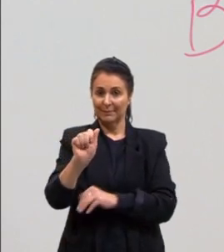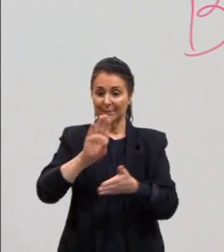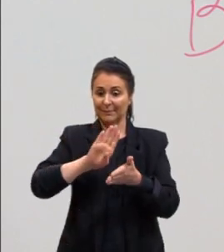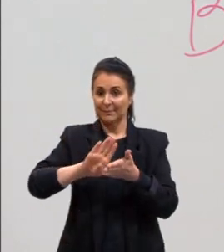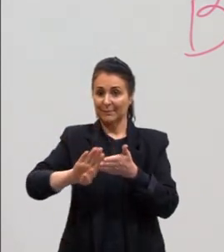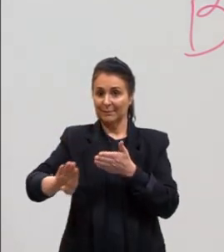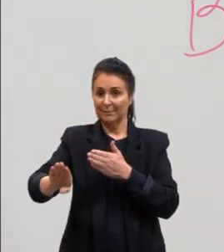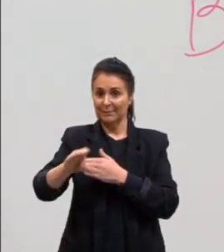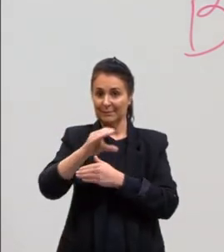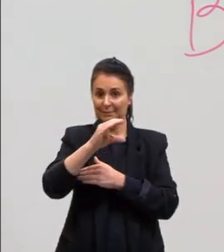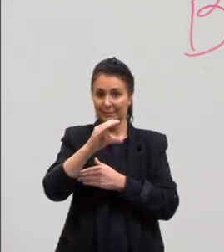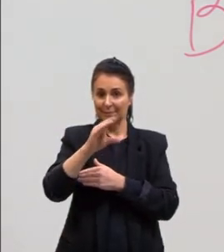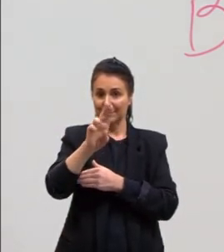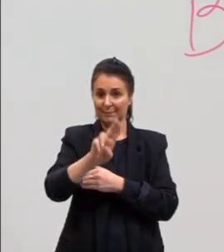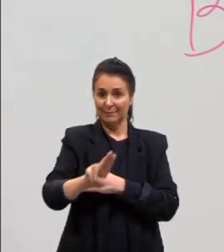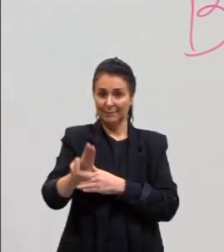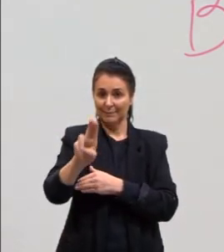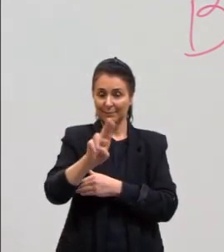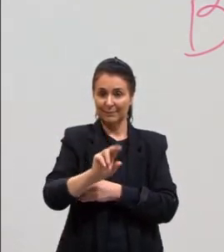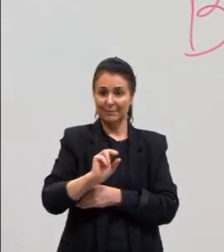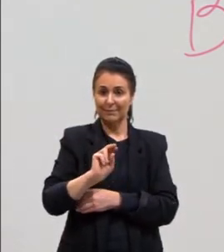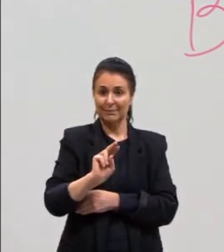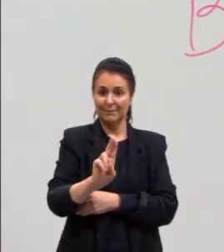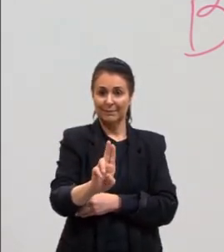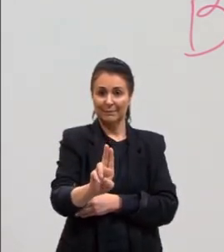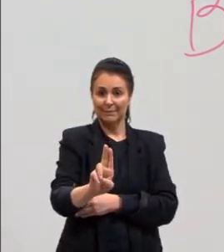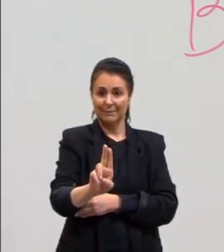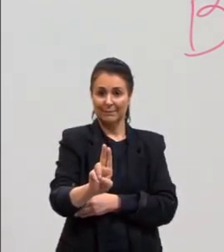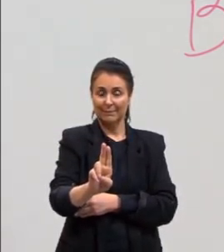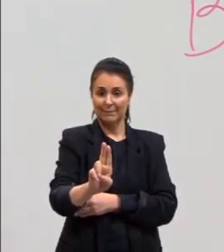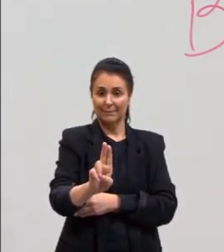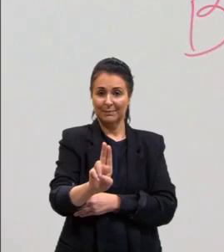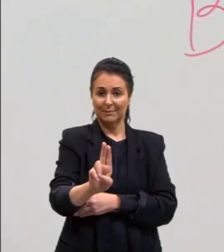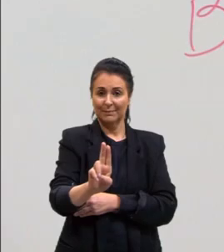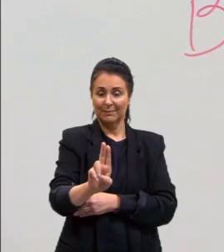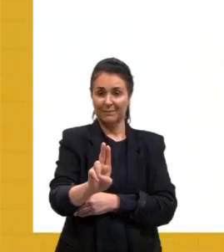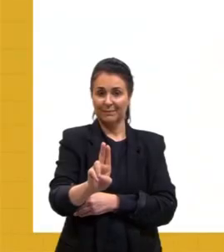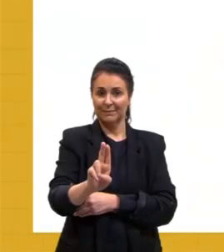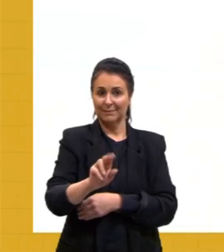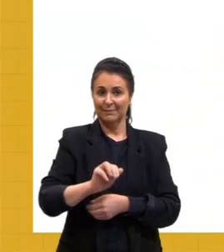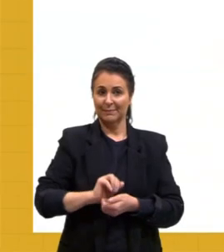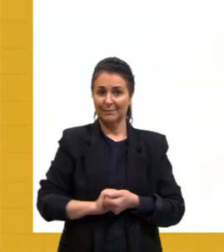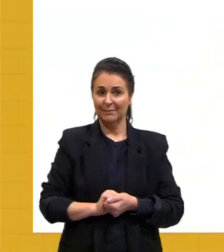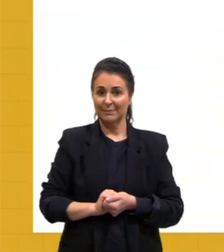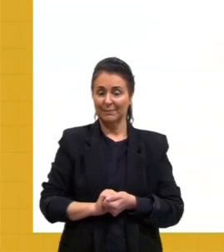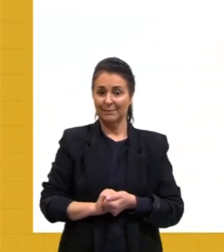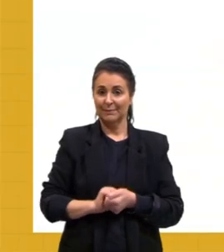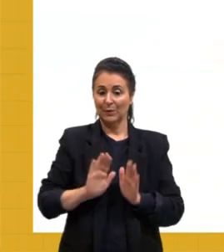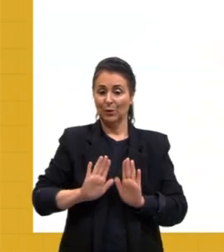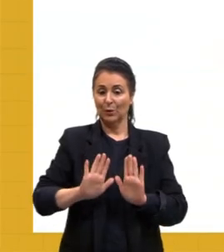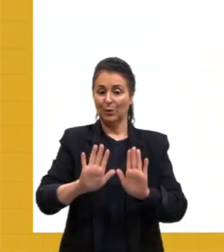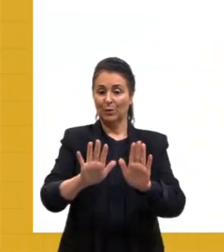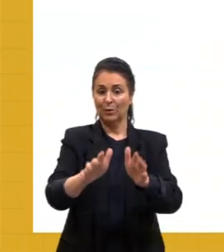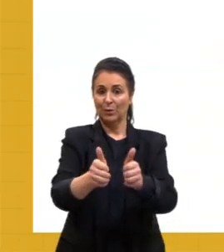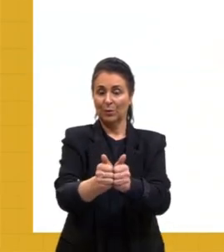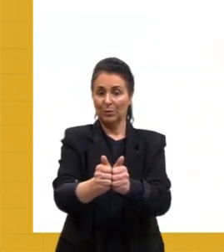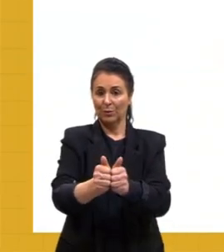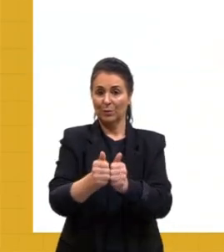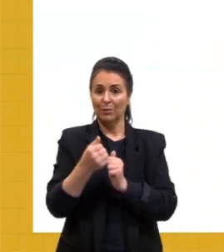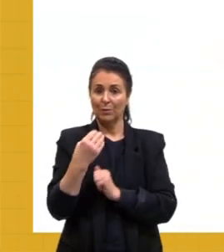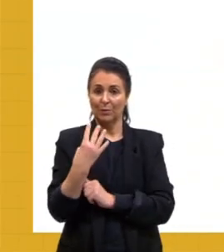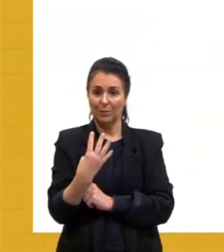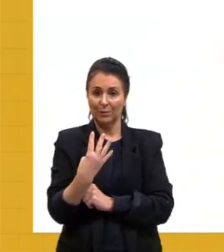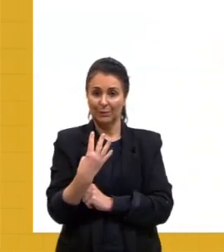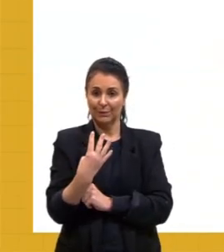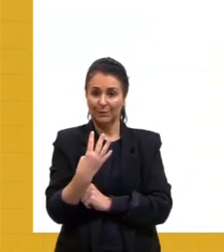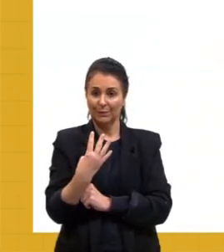flechinha aqui que vai substituir o C por U no códon 4. Então,